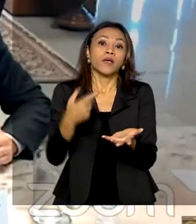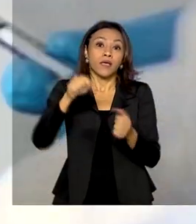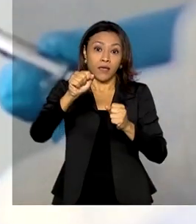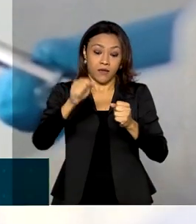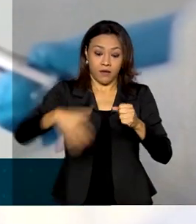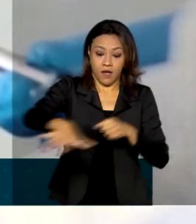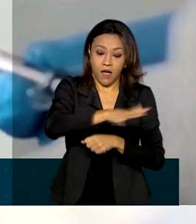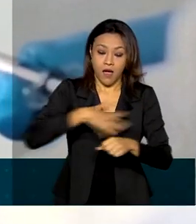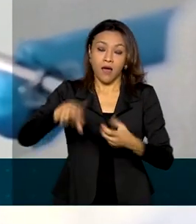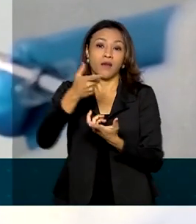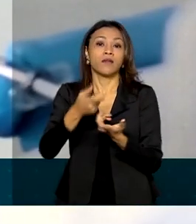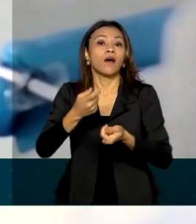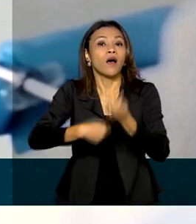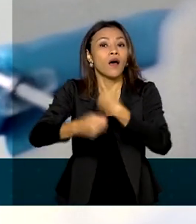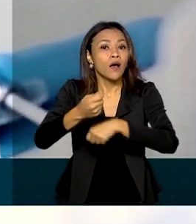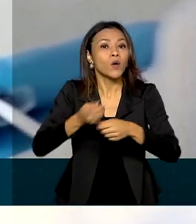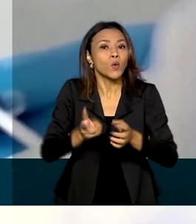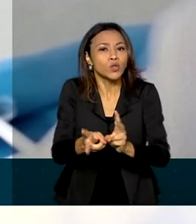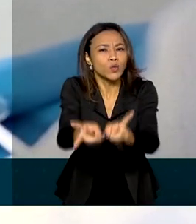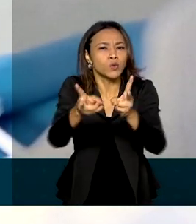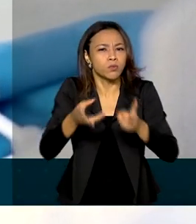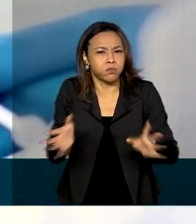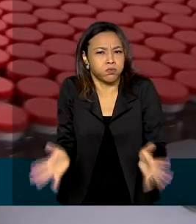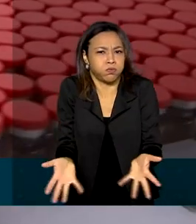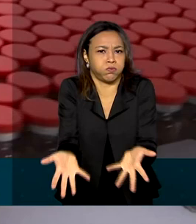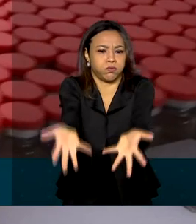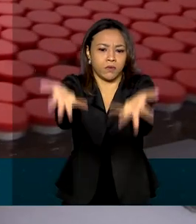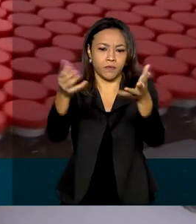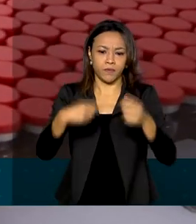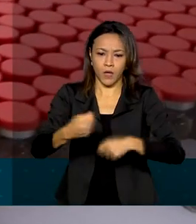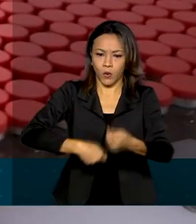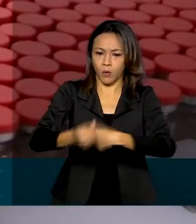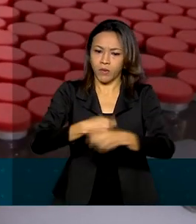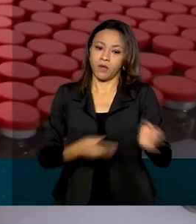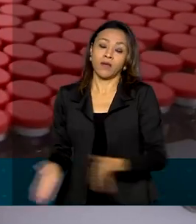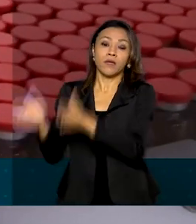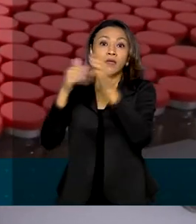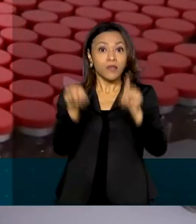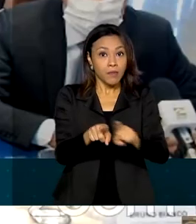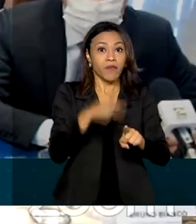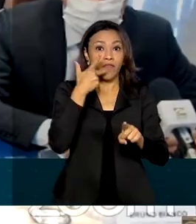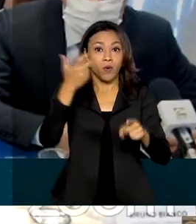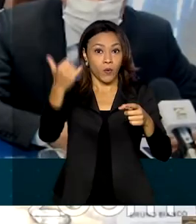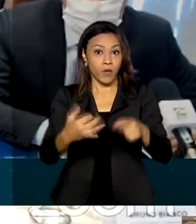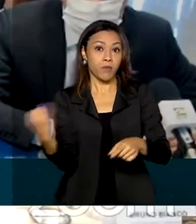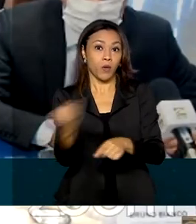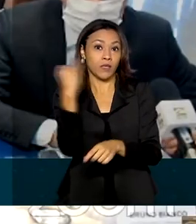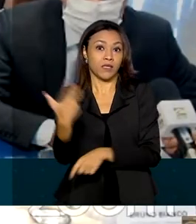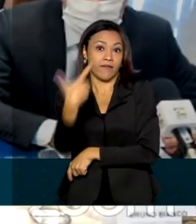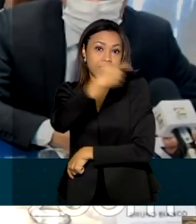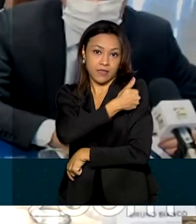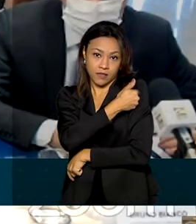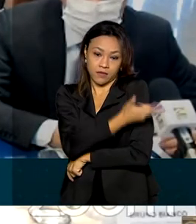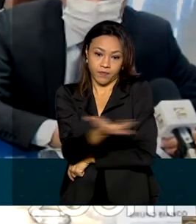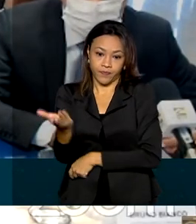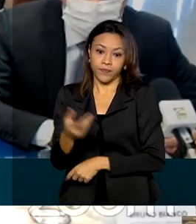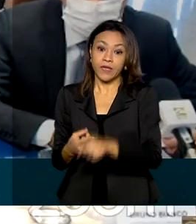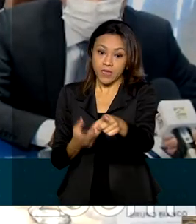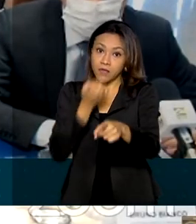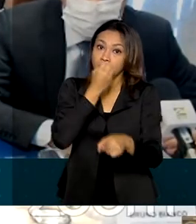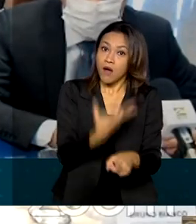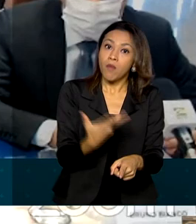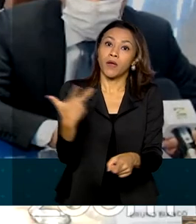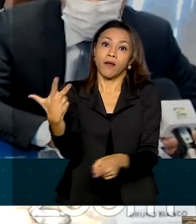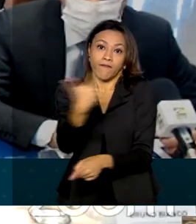viva. O ministro Paulo Guedes destacou ainda a importância da vacinação em massa. Permite o retorno seguro ao trabalho.